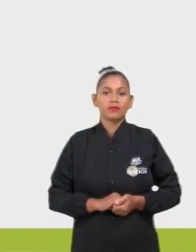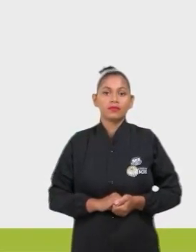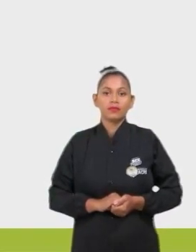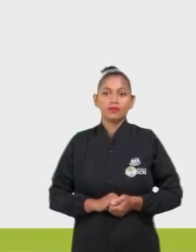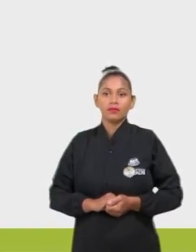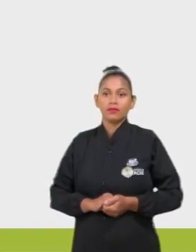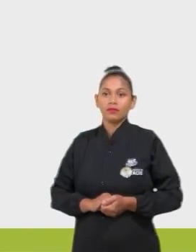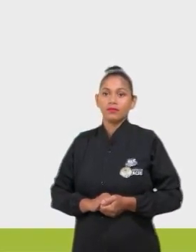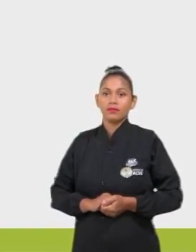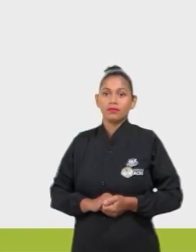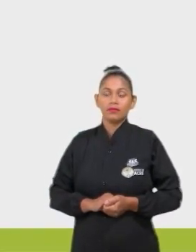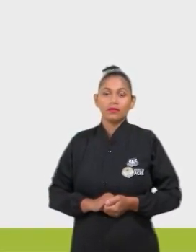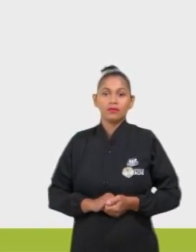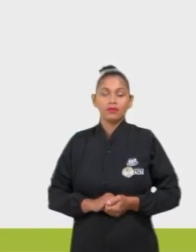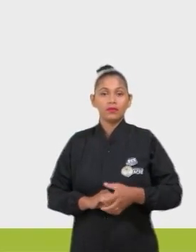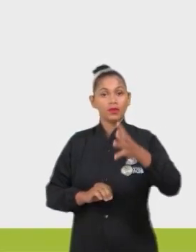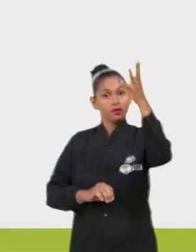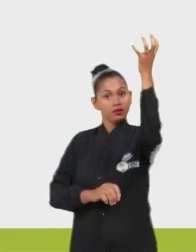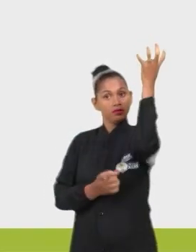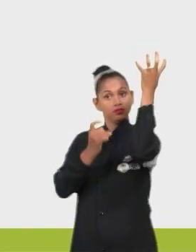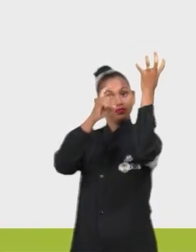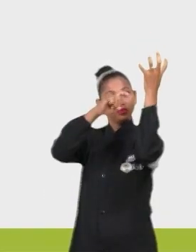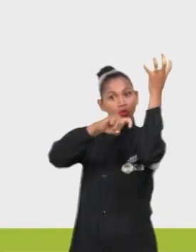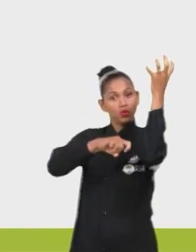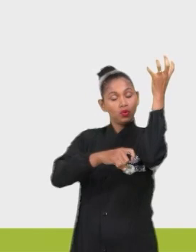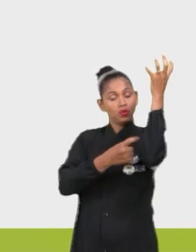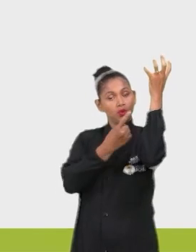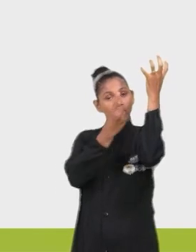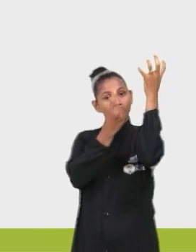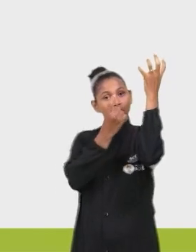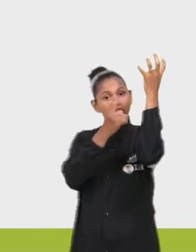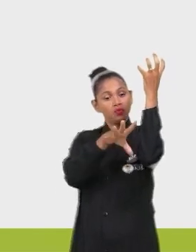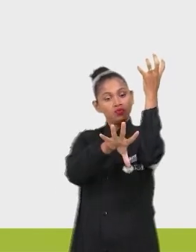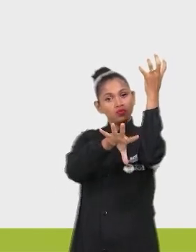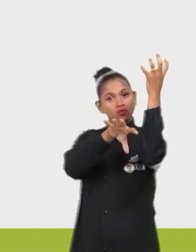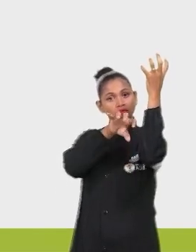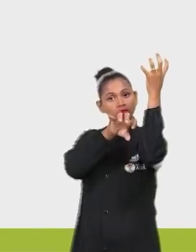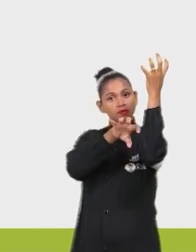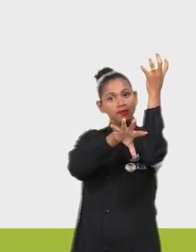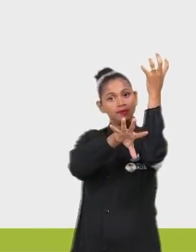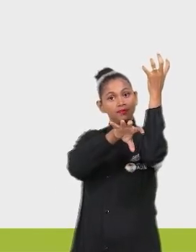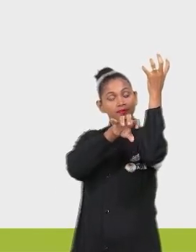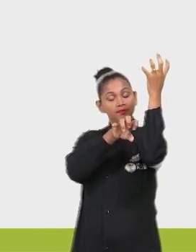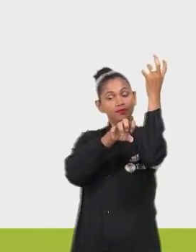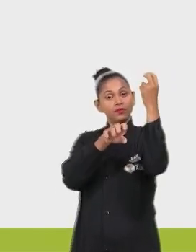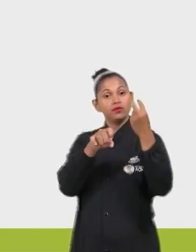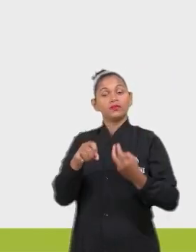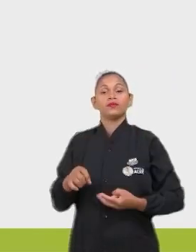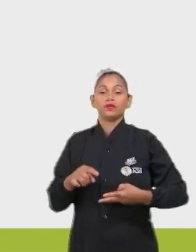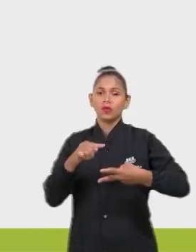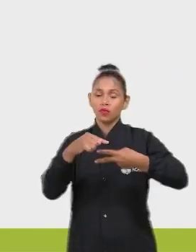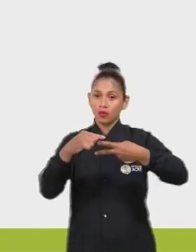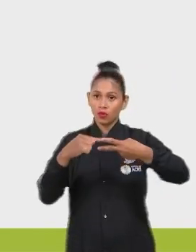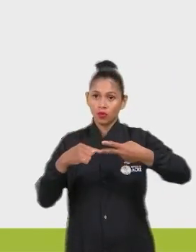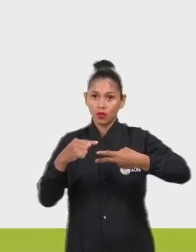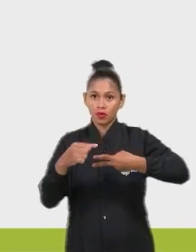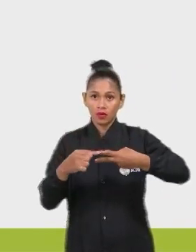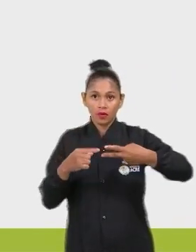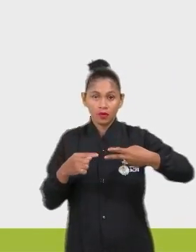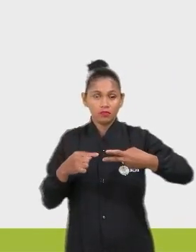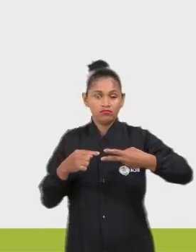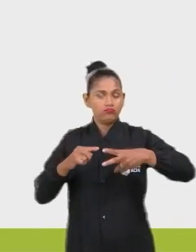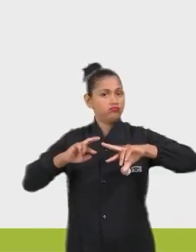Então, pessoal, fotossíntese e respiração são dois processos que são